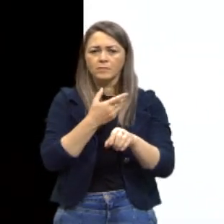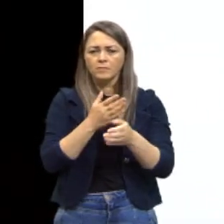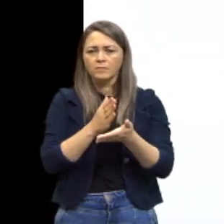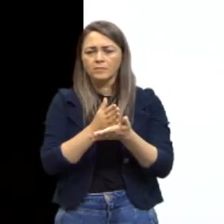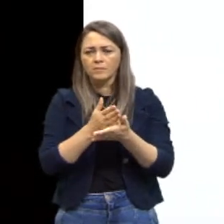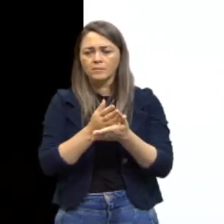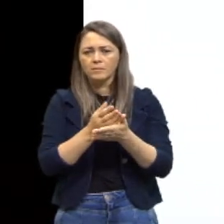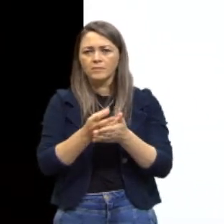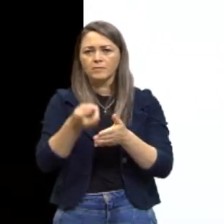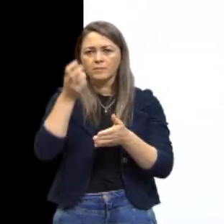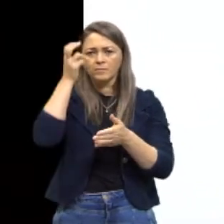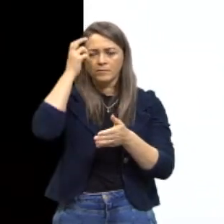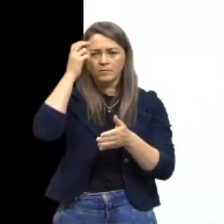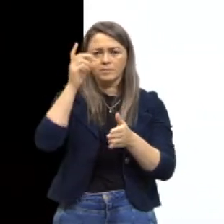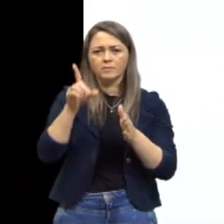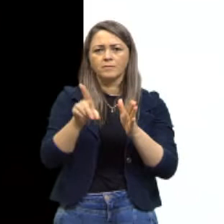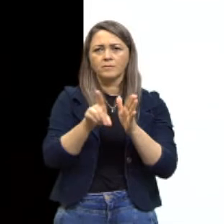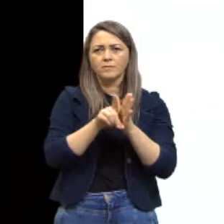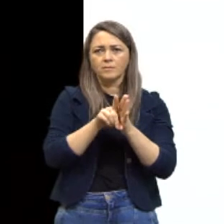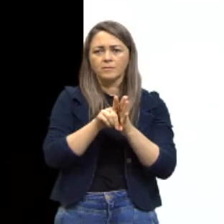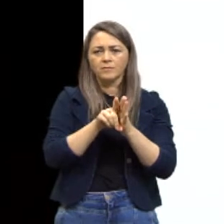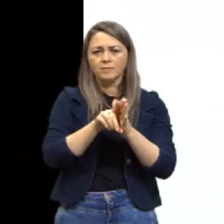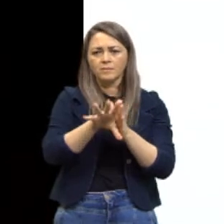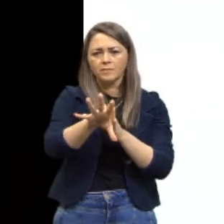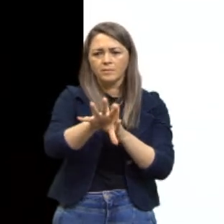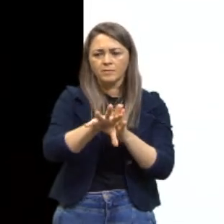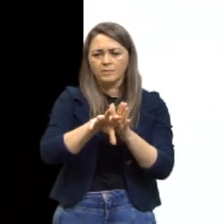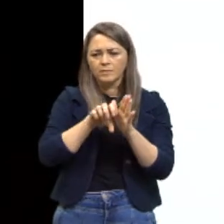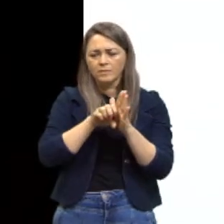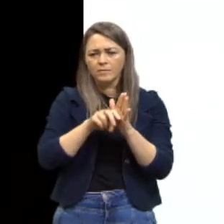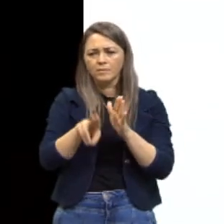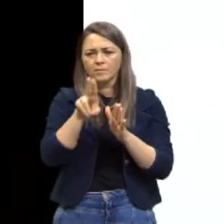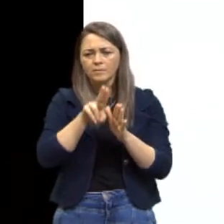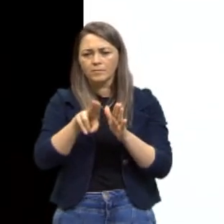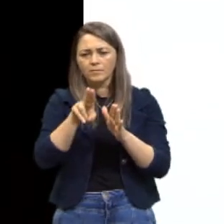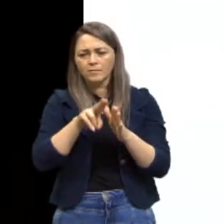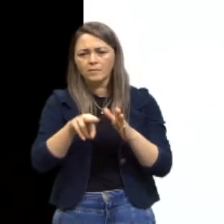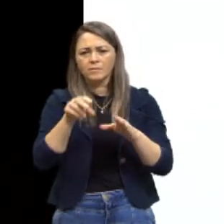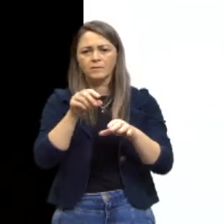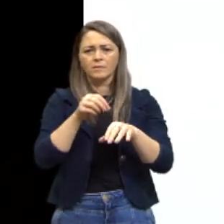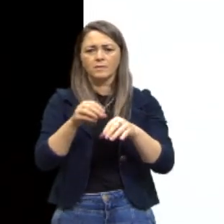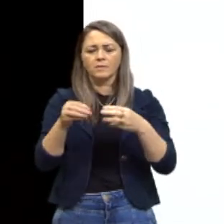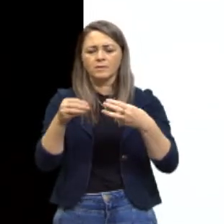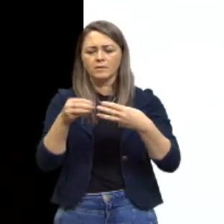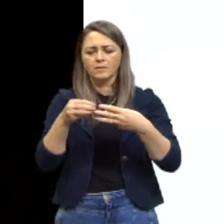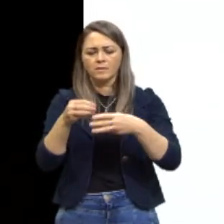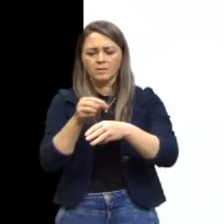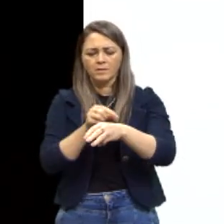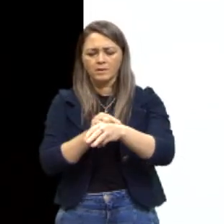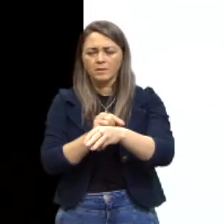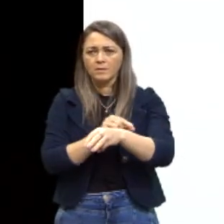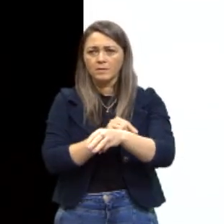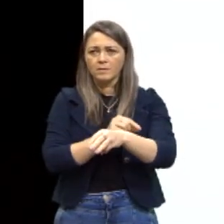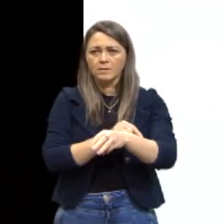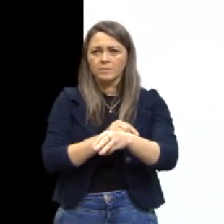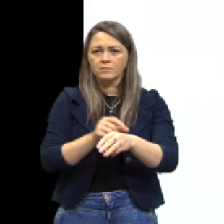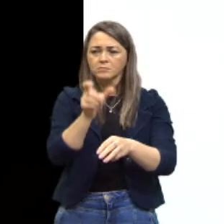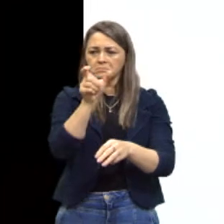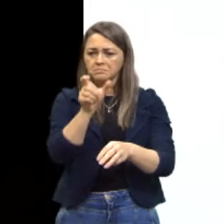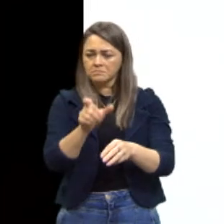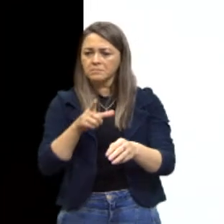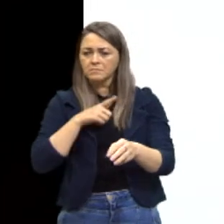cultura. Letra D, extração e utilização das células da pele de um indivíduo portador da doença.